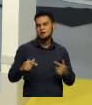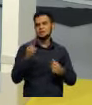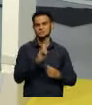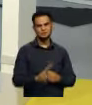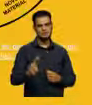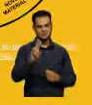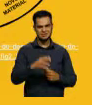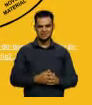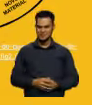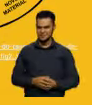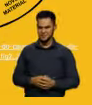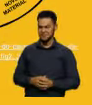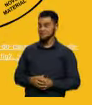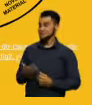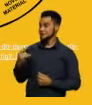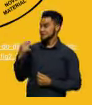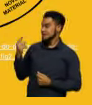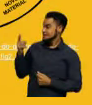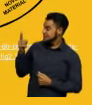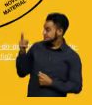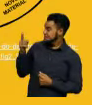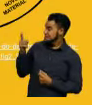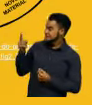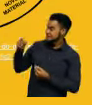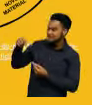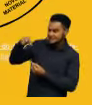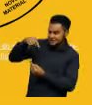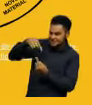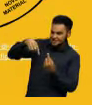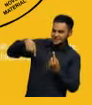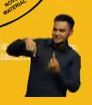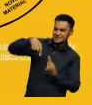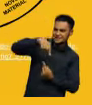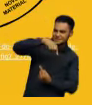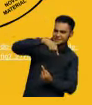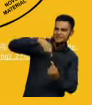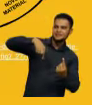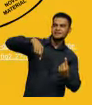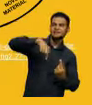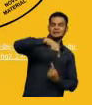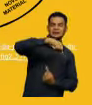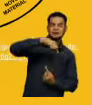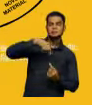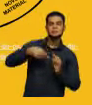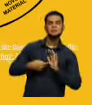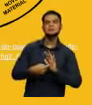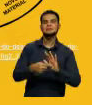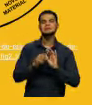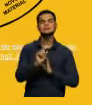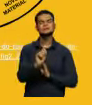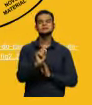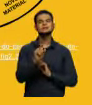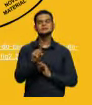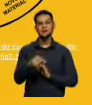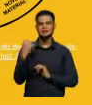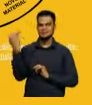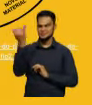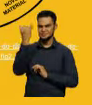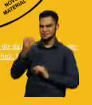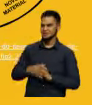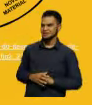trouxe a espiral exatamente para mostrar para você que é fundamental. O que é essa